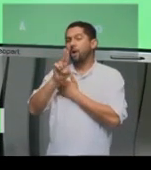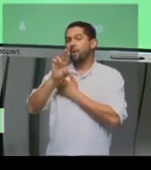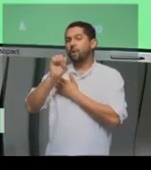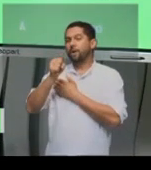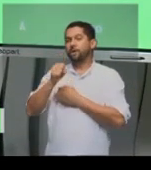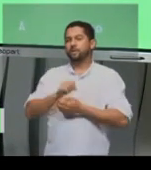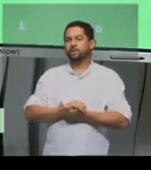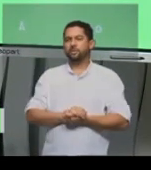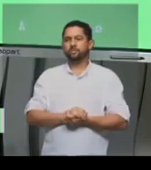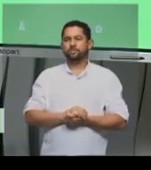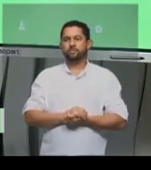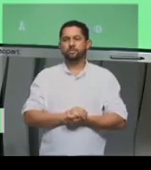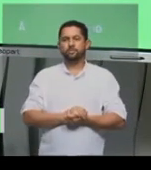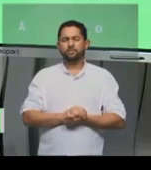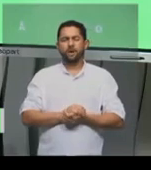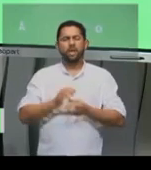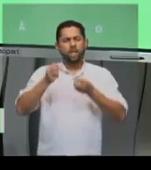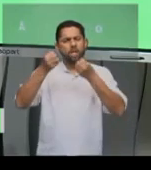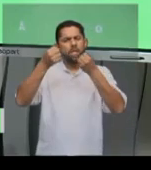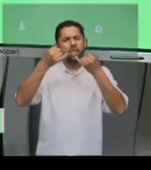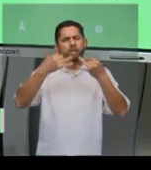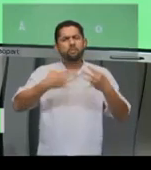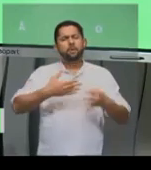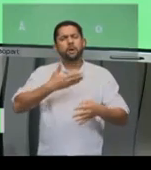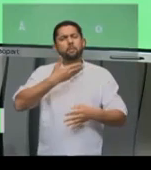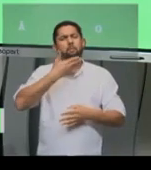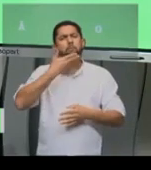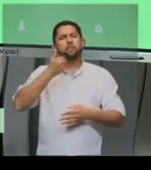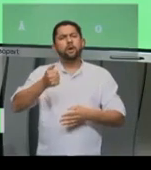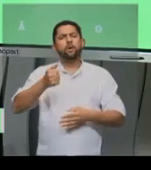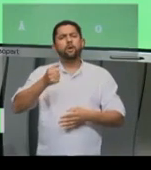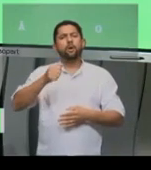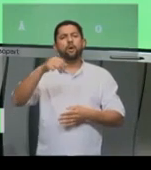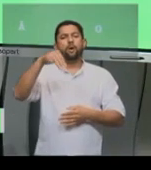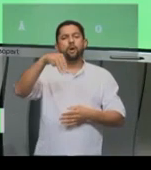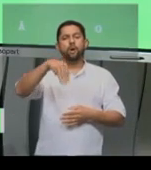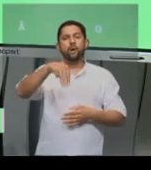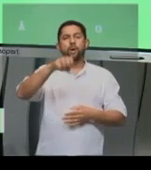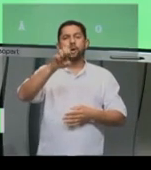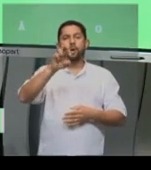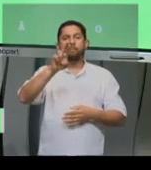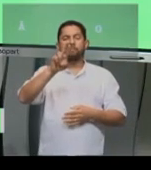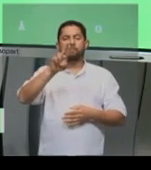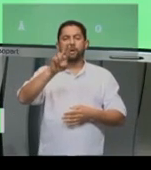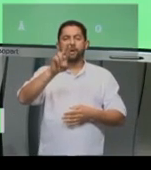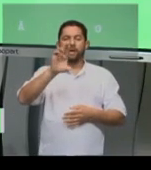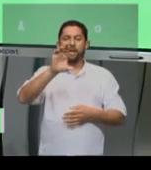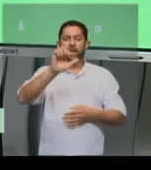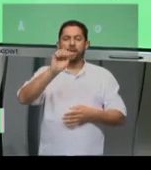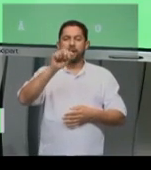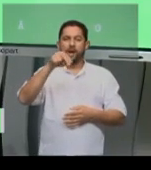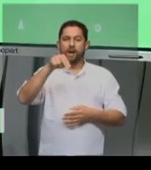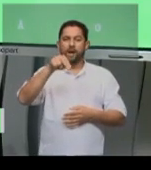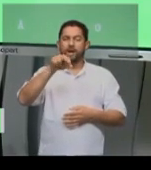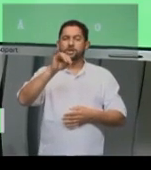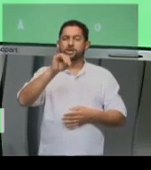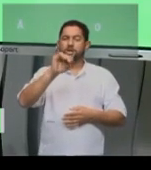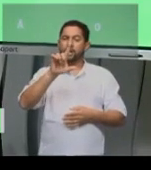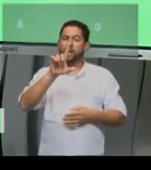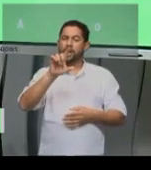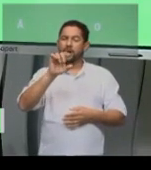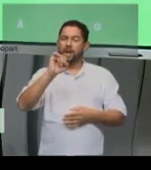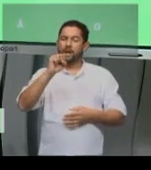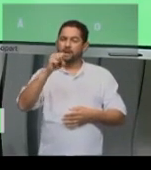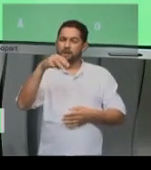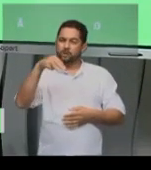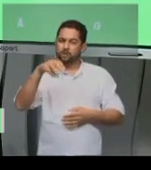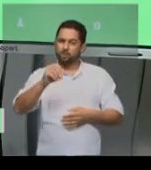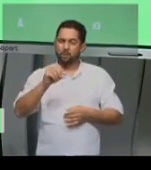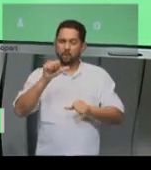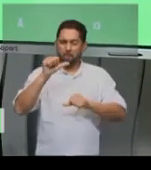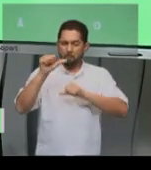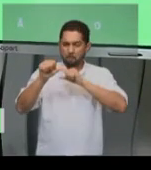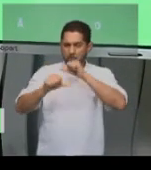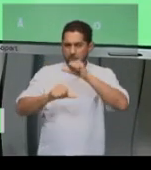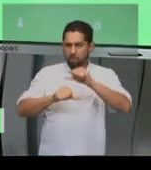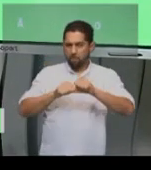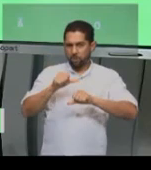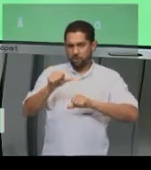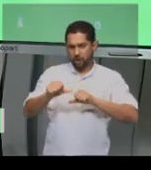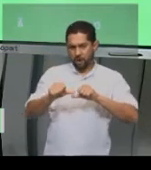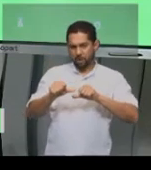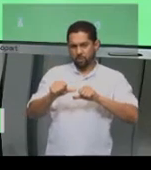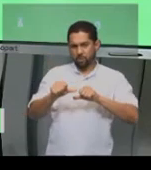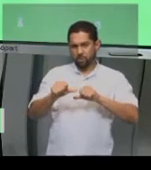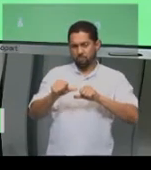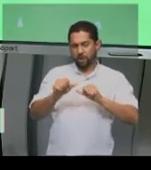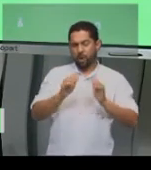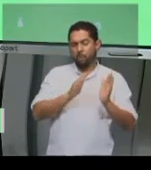melhor a relação do mercantilismo com o processo de transição do feudalismo para o capitalismo e